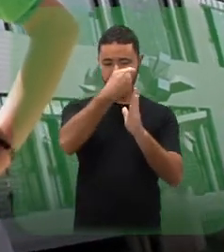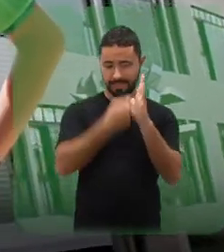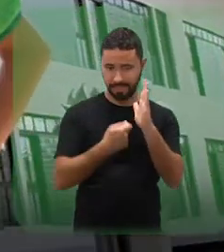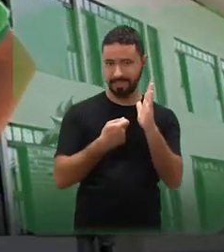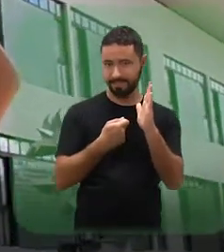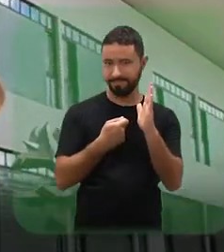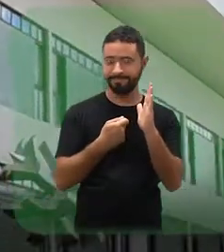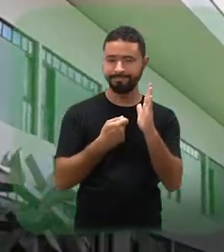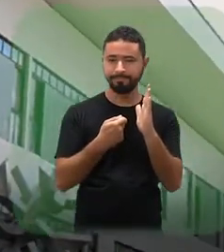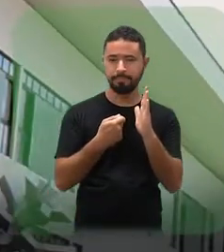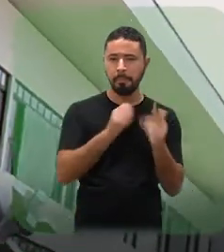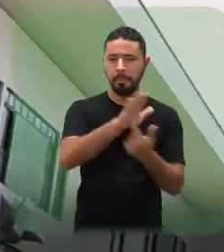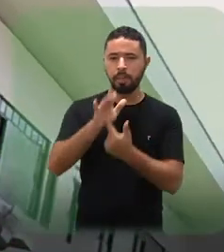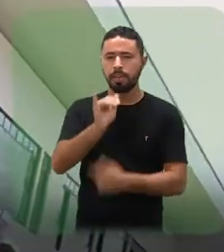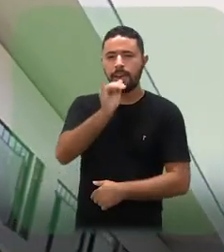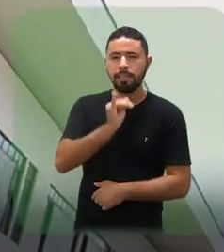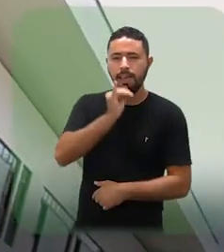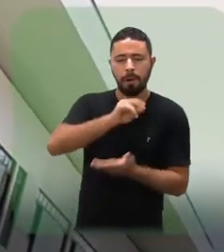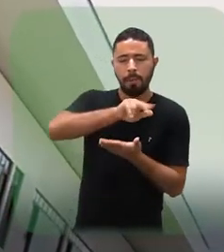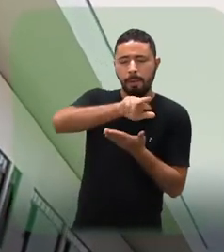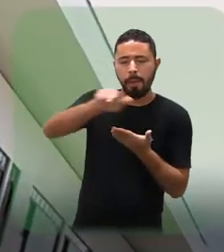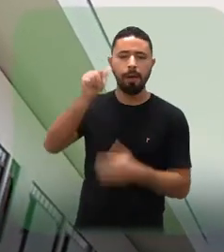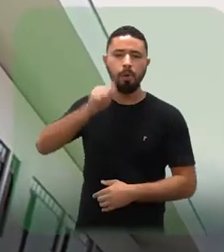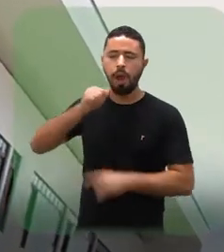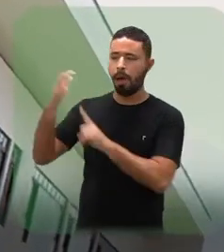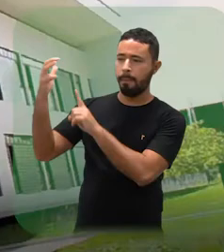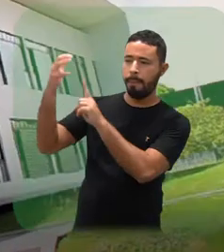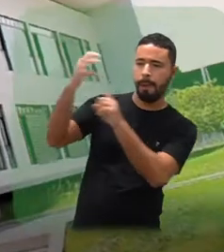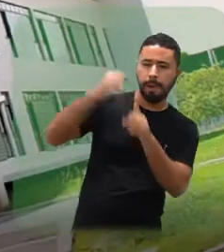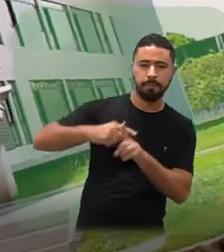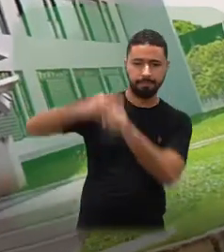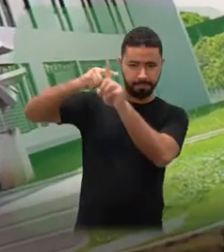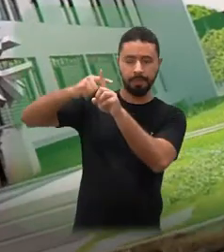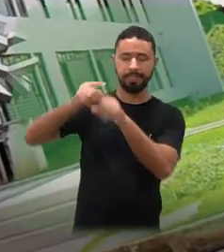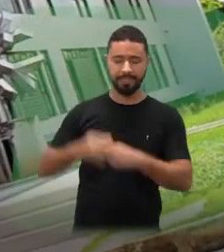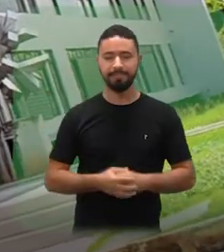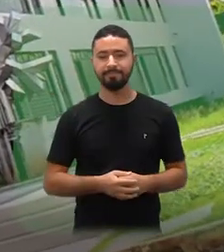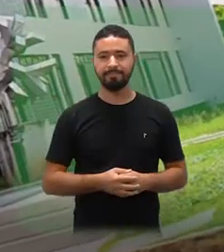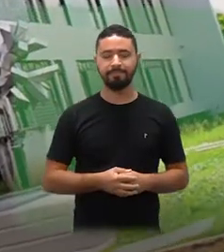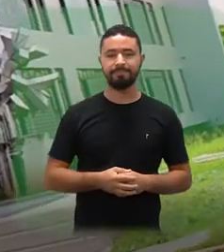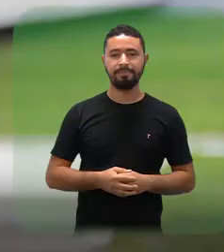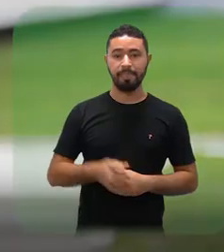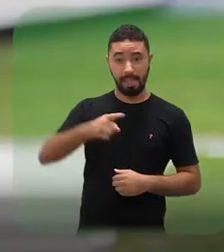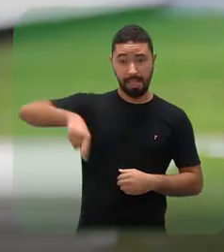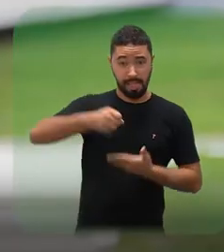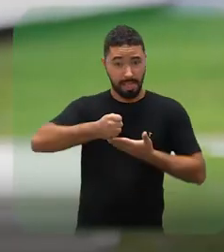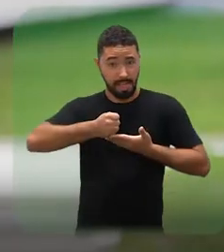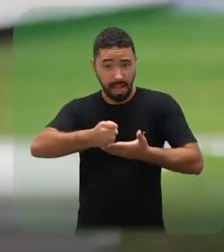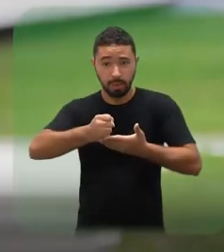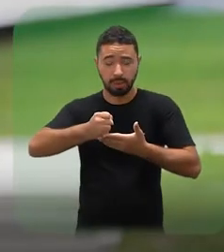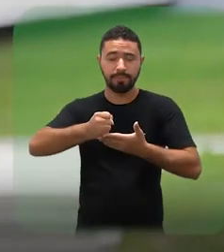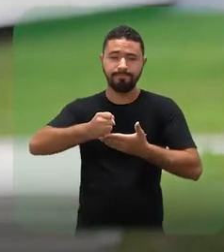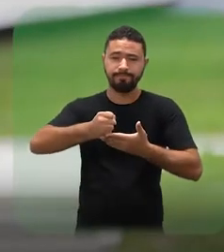eu escrevi a redação, trazendo esses exemplos de mulheres que me inspiram, que estão